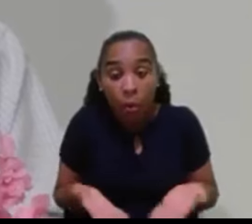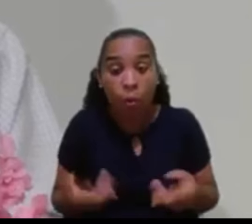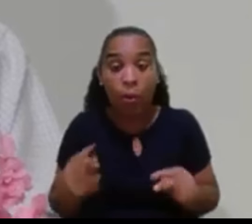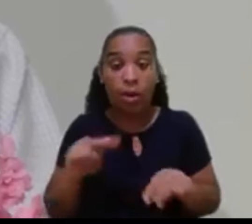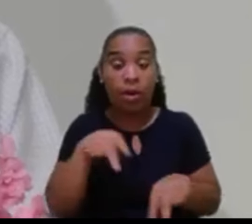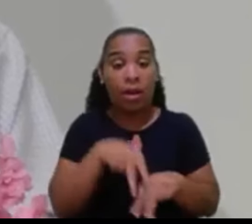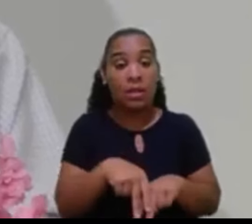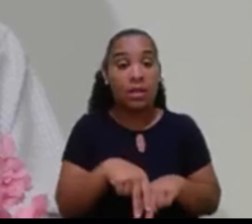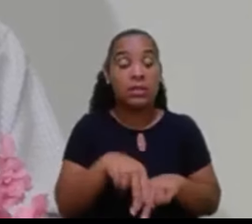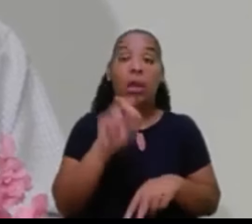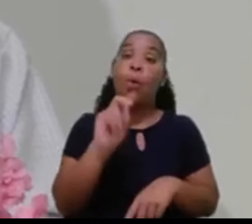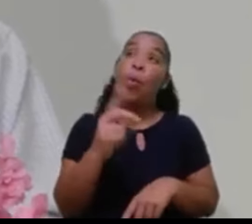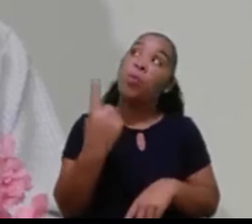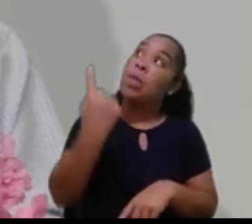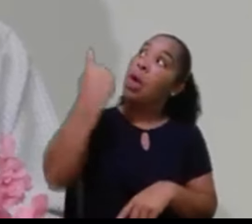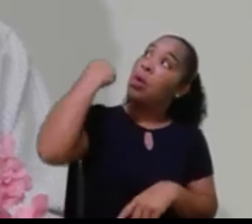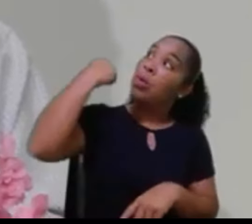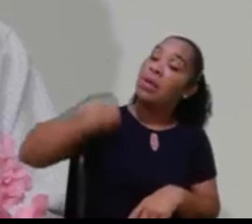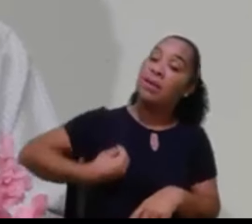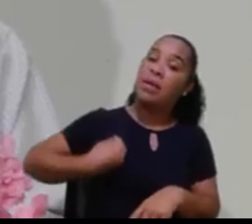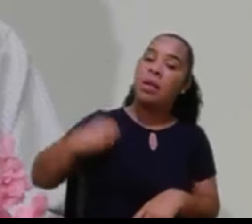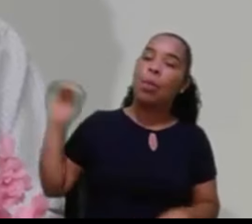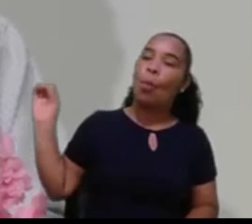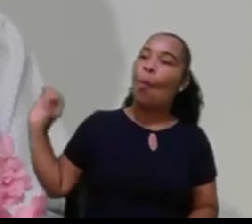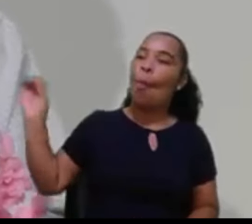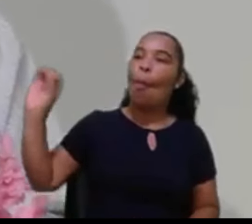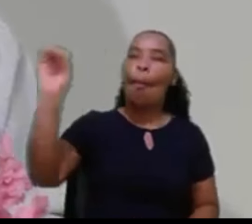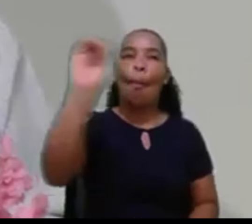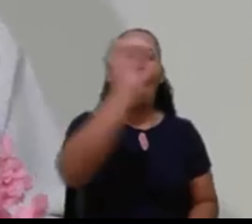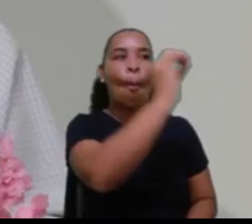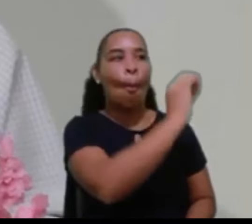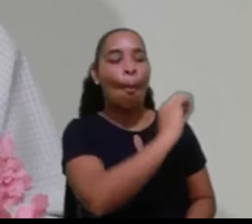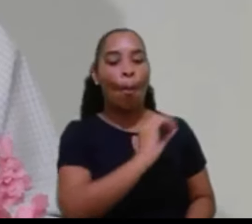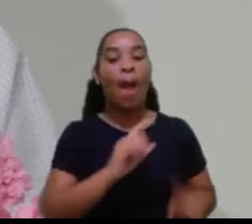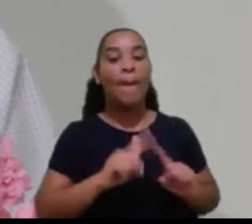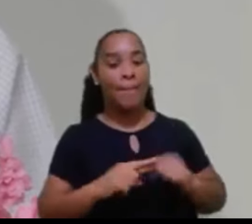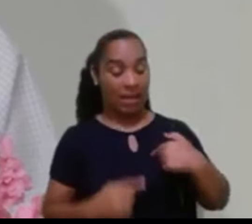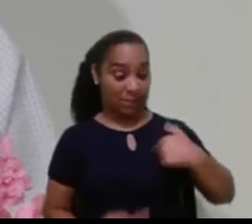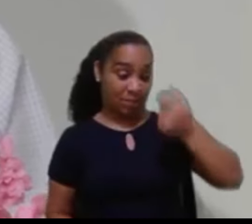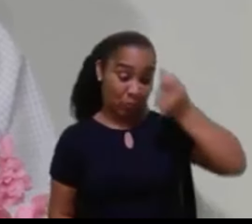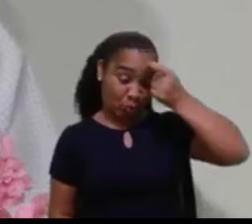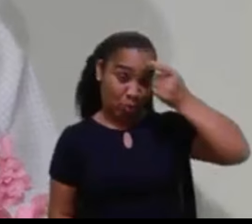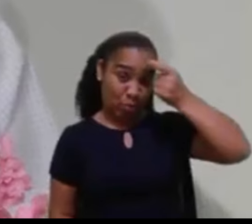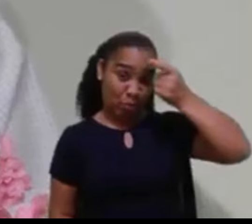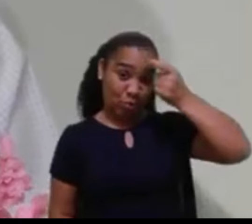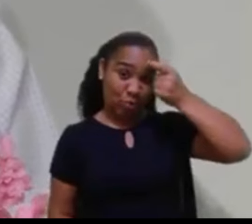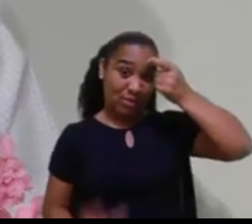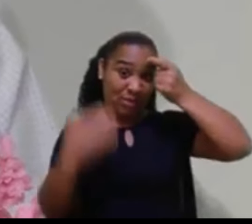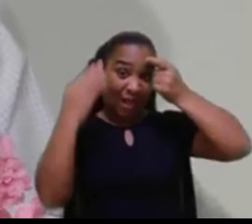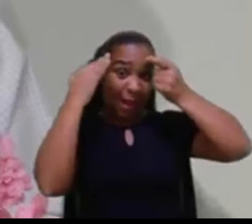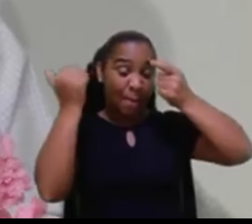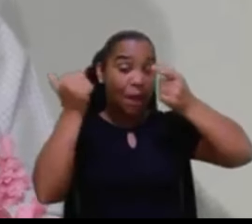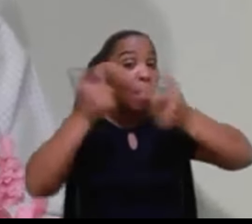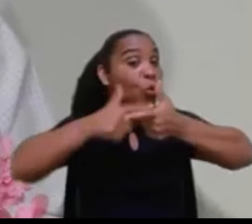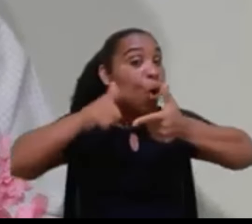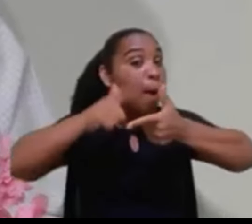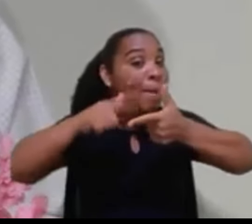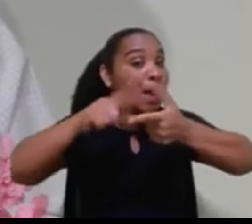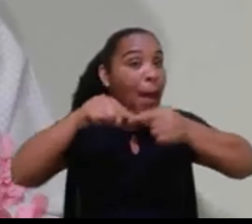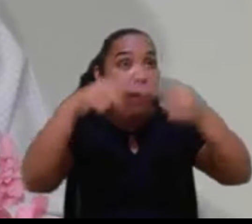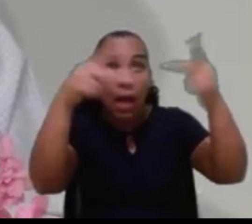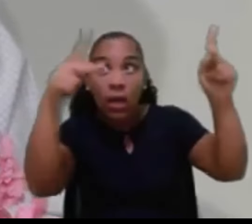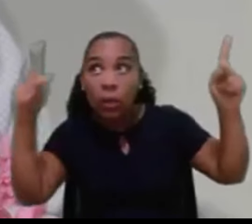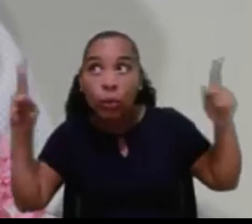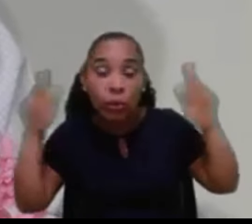E ninguém soube, mas a gente sabia. Porque o problema não é o povo saber, é a